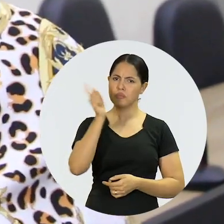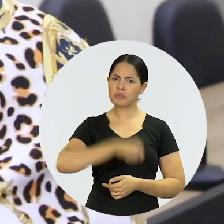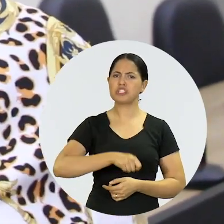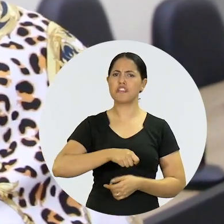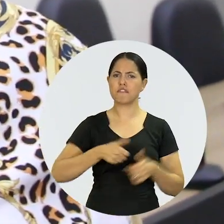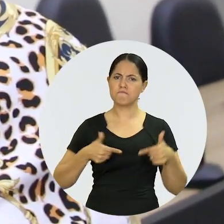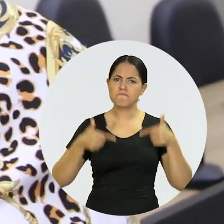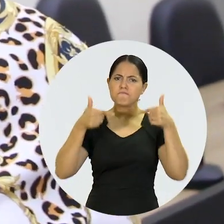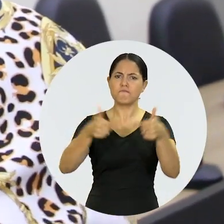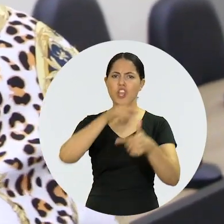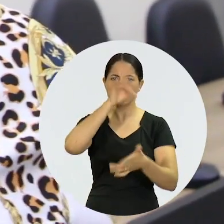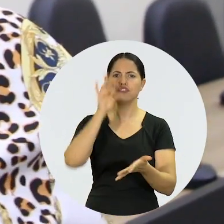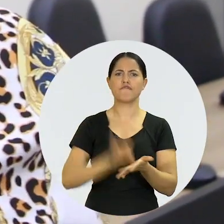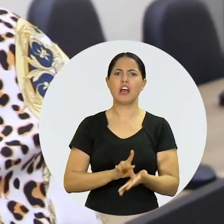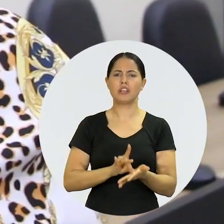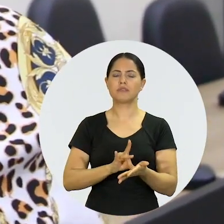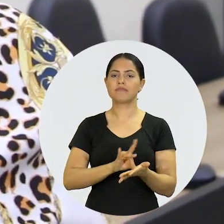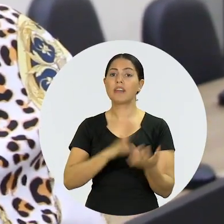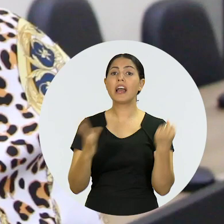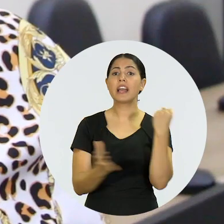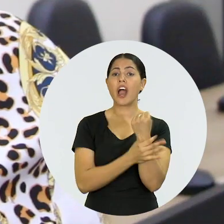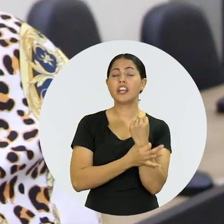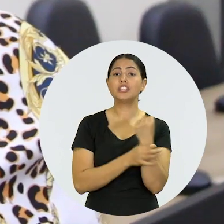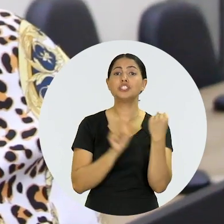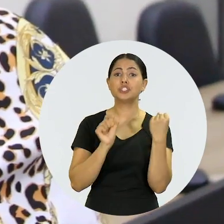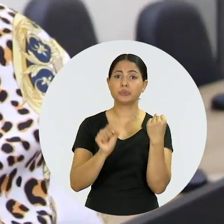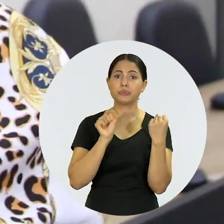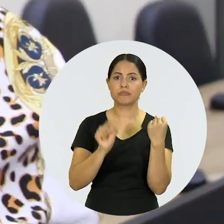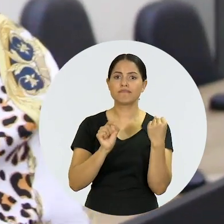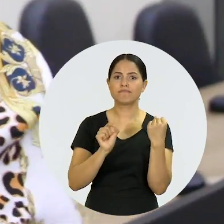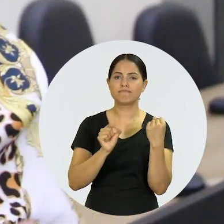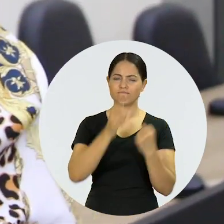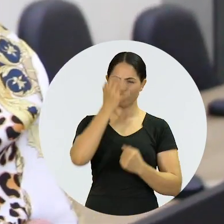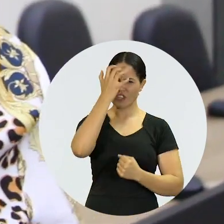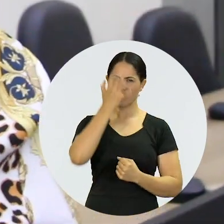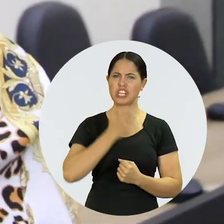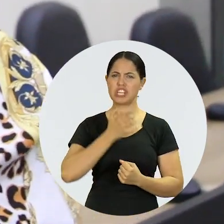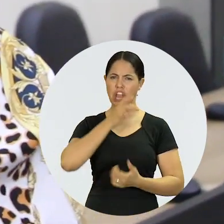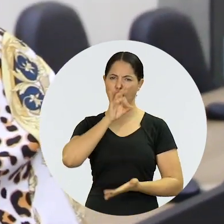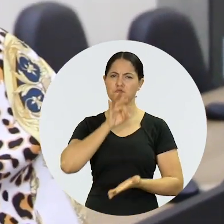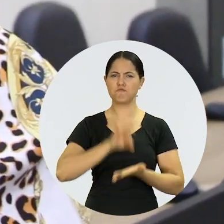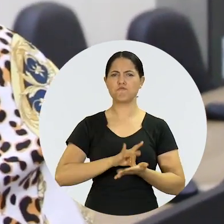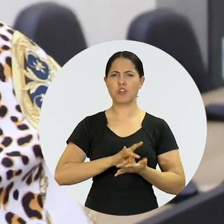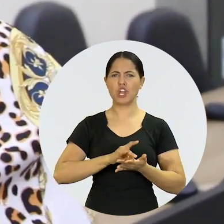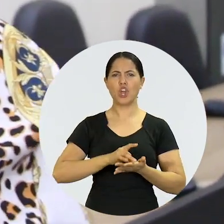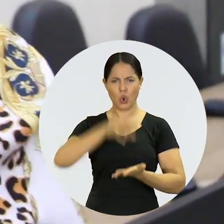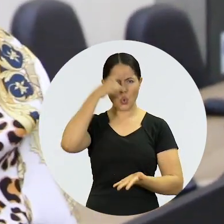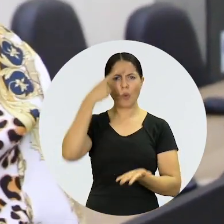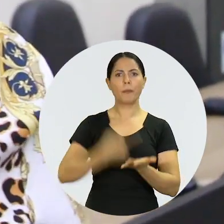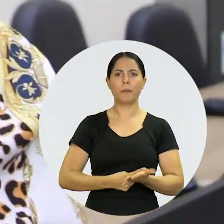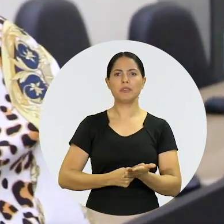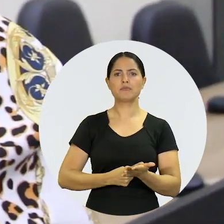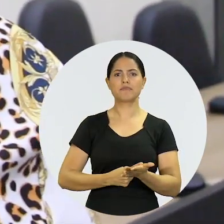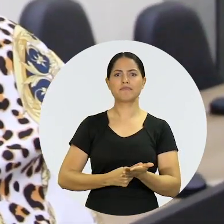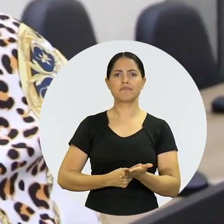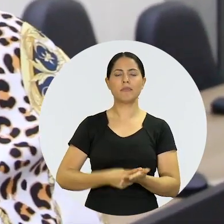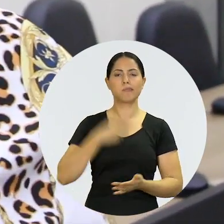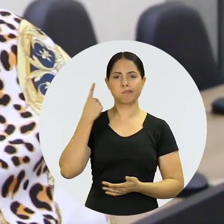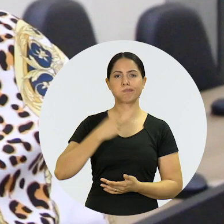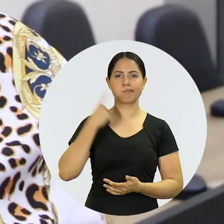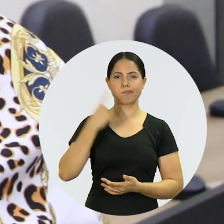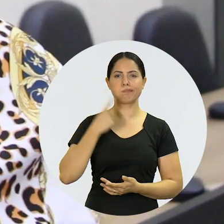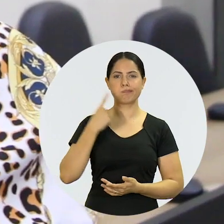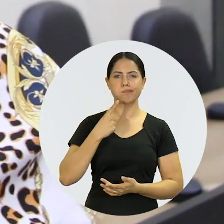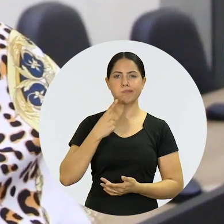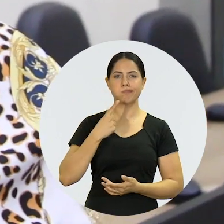atuar de forma efetiva, garantindo a seriedade e comprometimento